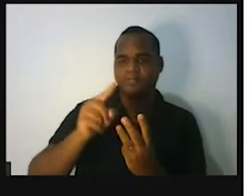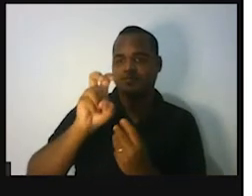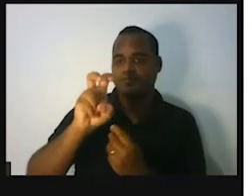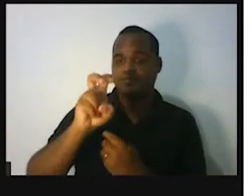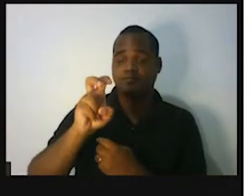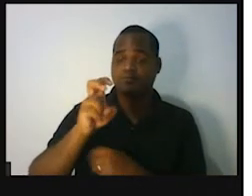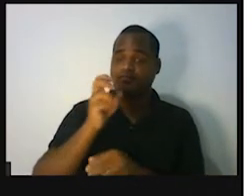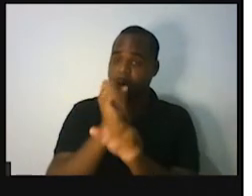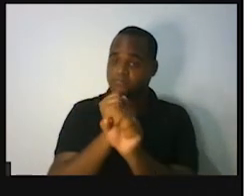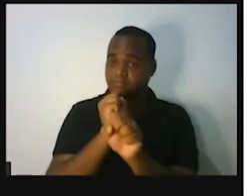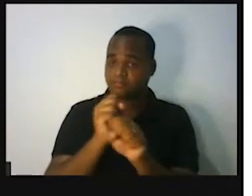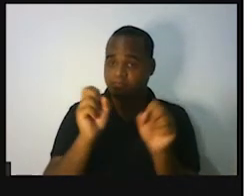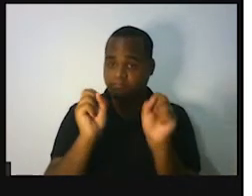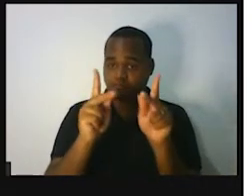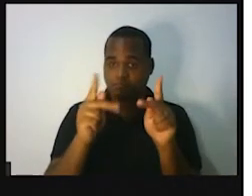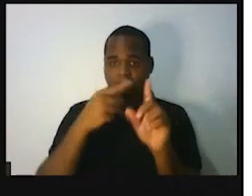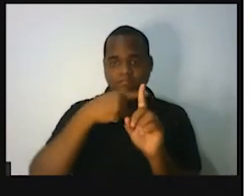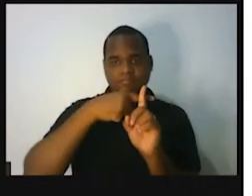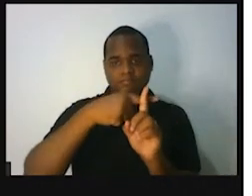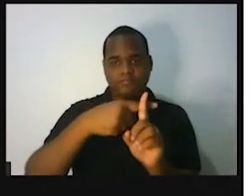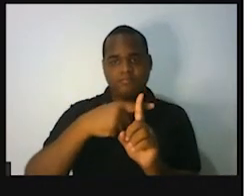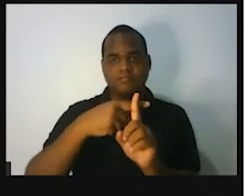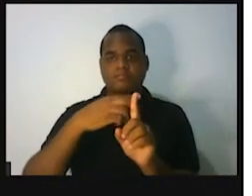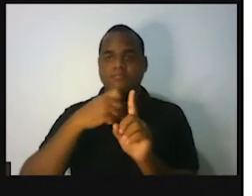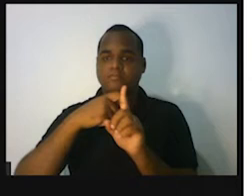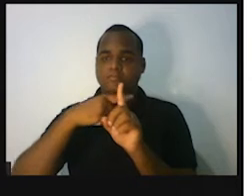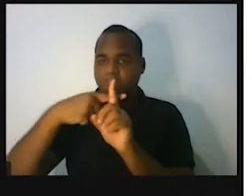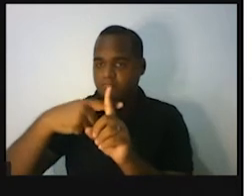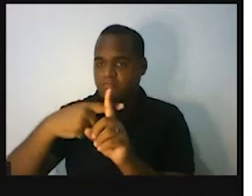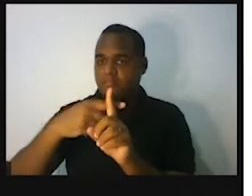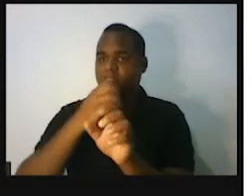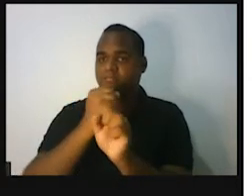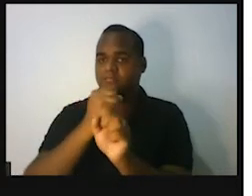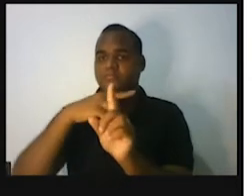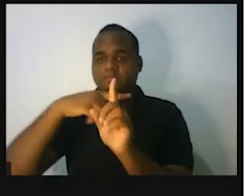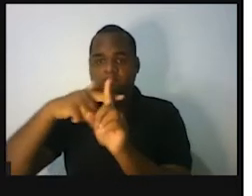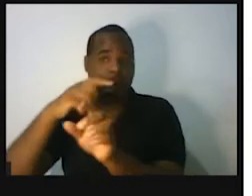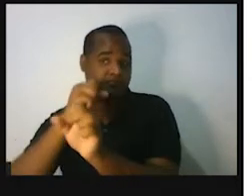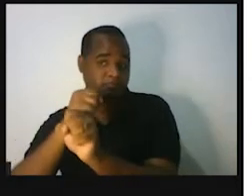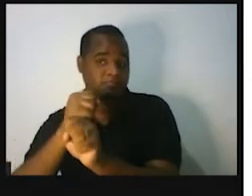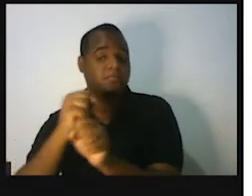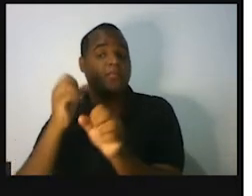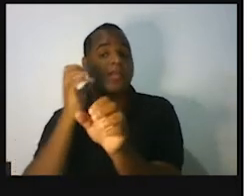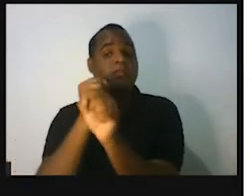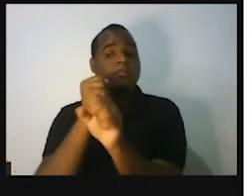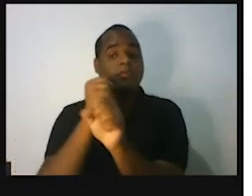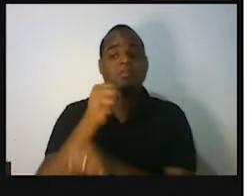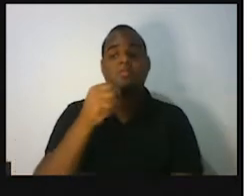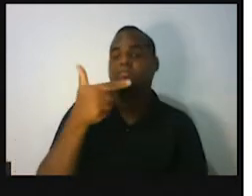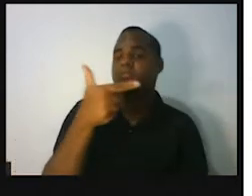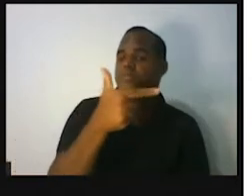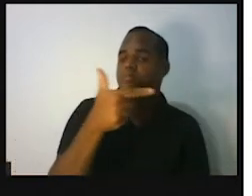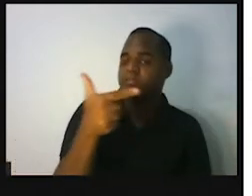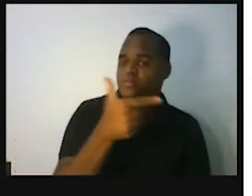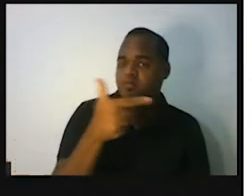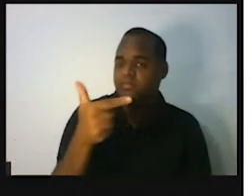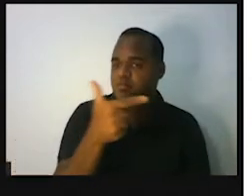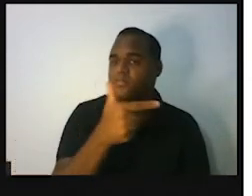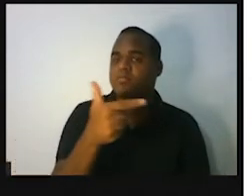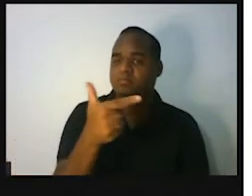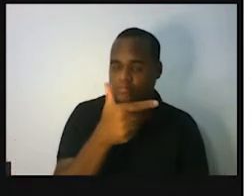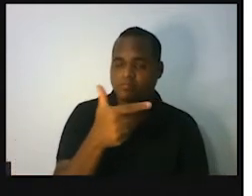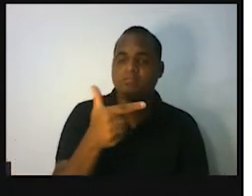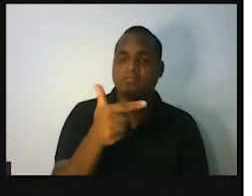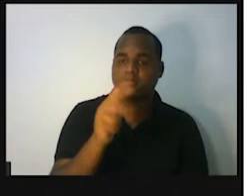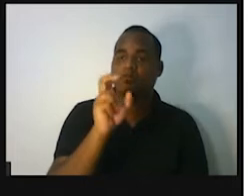,5. Está feito aqui do lado, 6,5 mais 7, mais 8,5. Somando, vai dar 22.